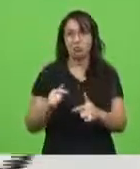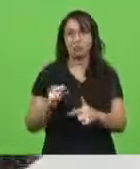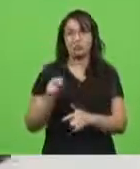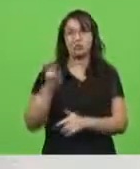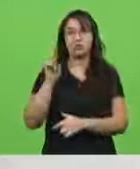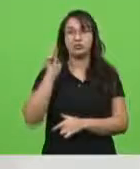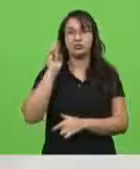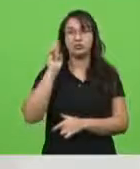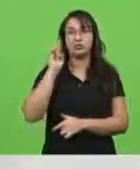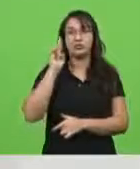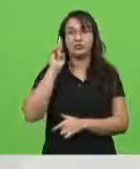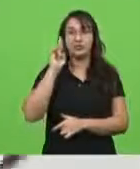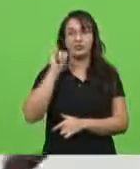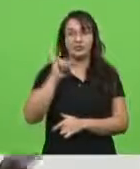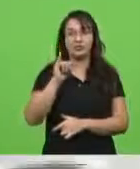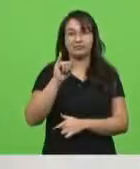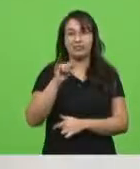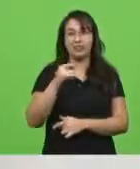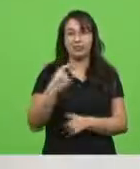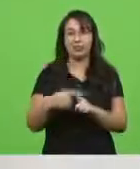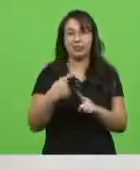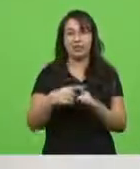desempregado em Santa Catarina.